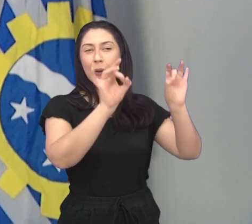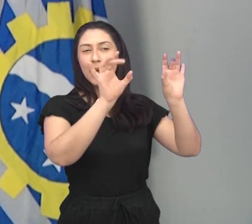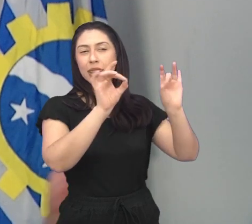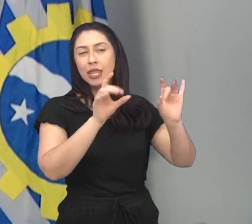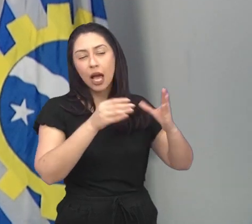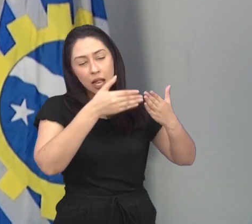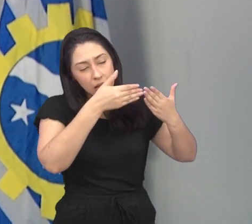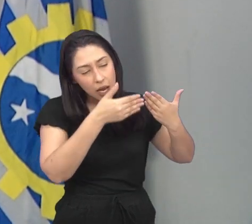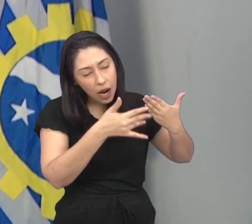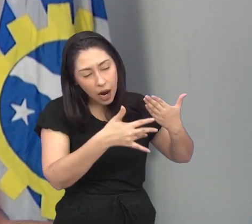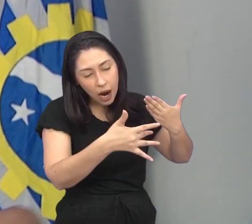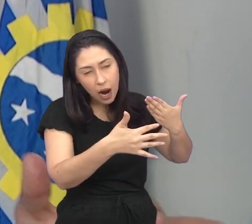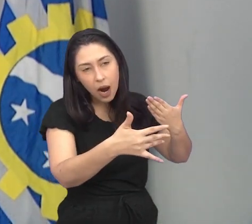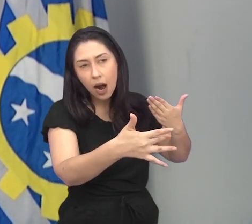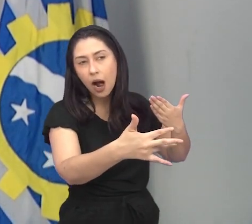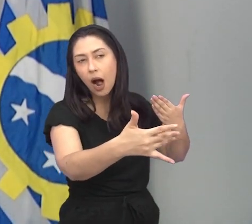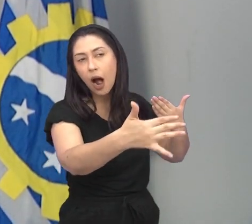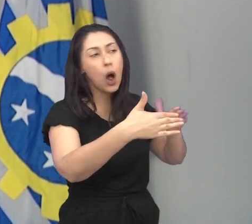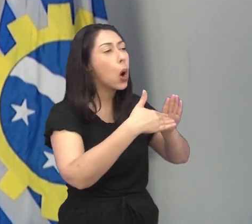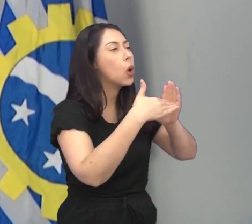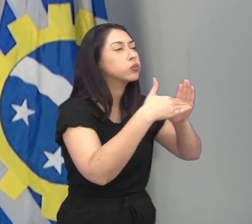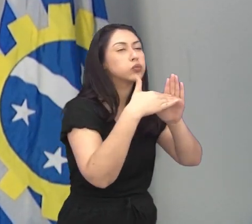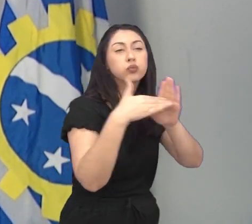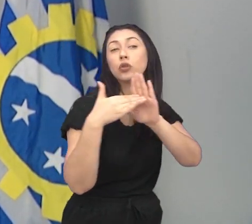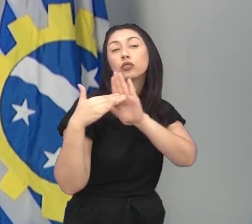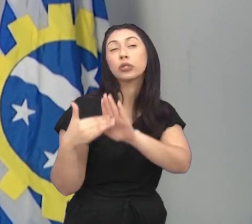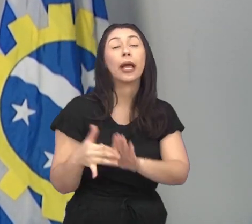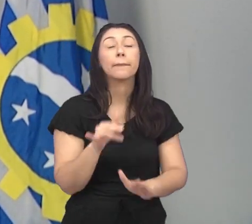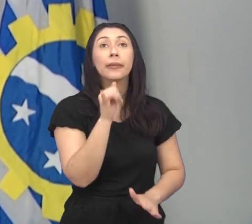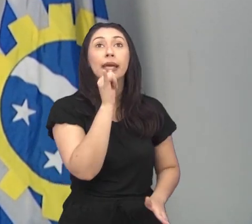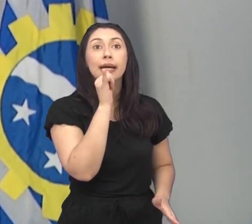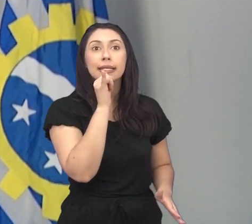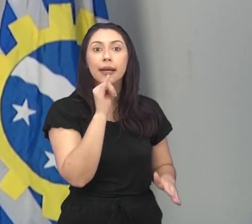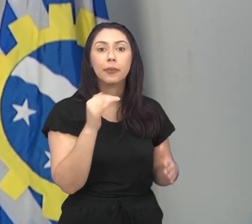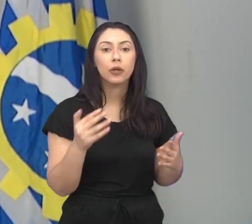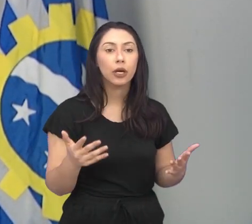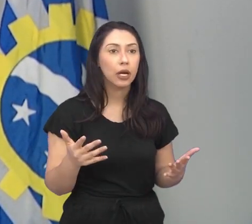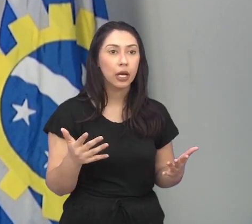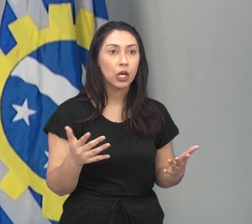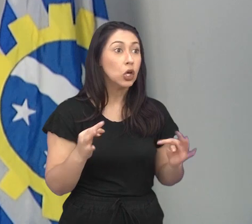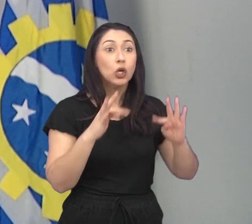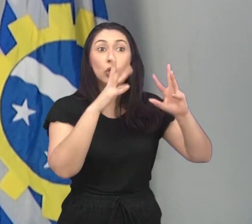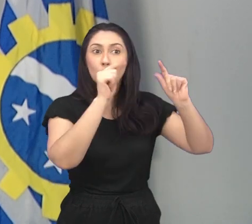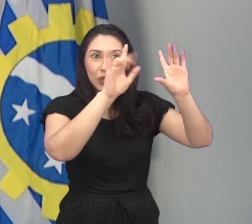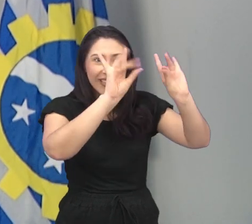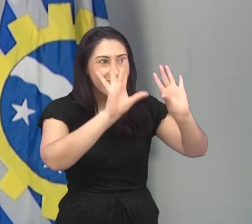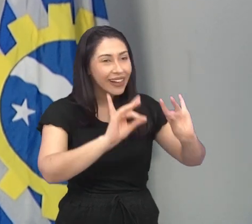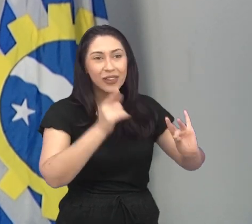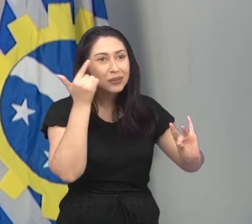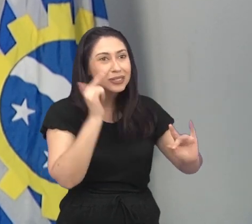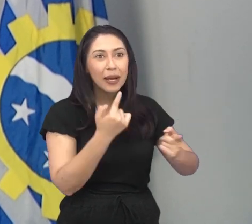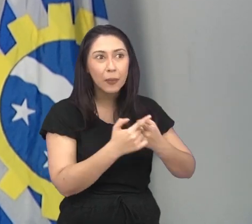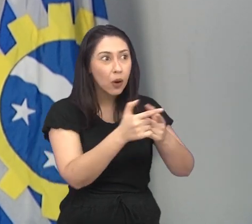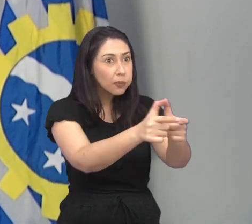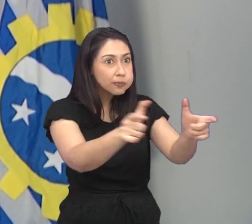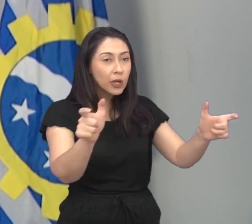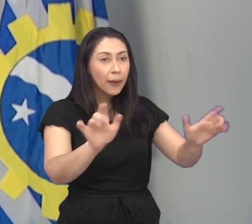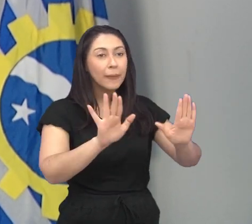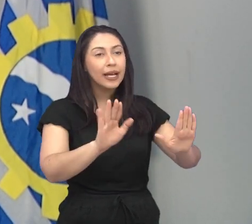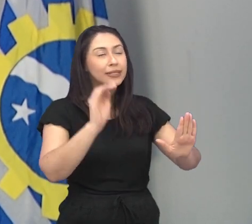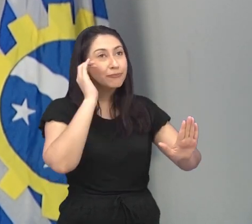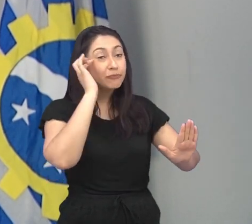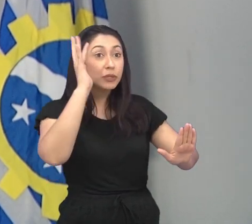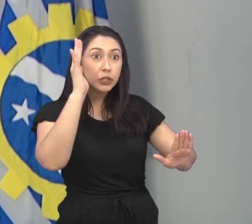de cauda longa, né? Ela tem impactos múltiplos. Vamos falar de alguns deles aqui. Não dá para a gente falar de tudo que o turismo acaba